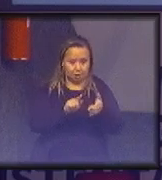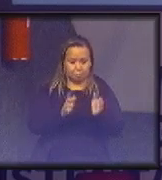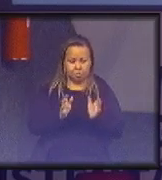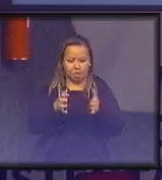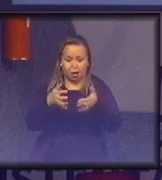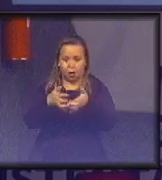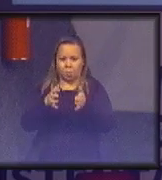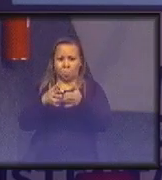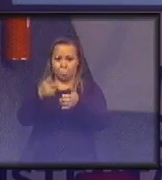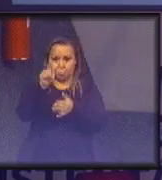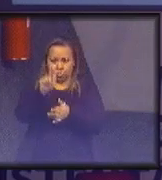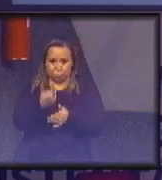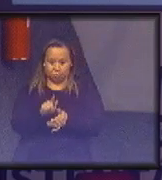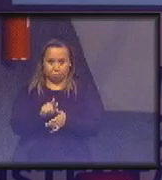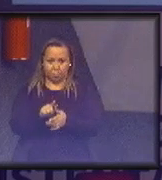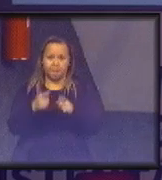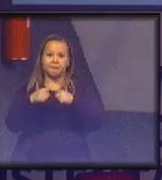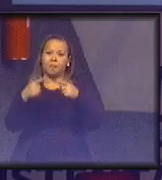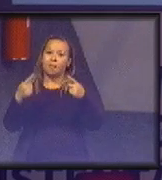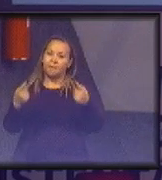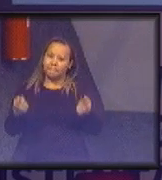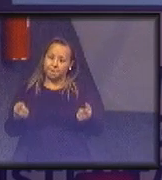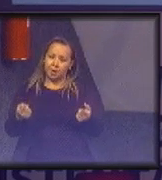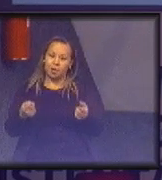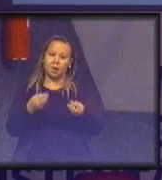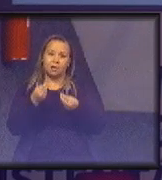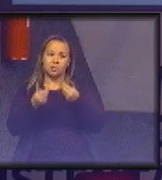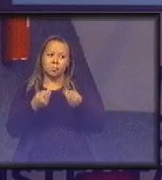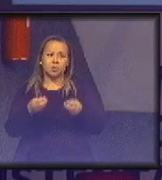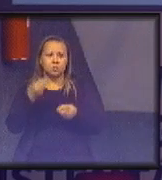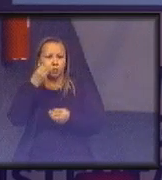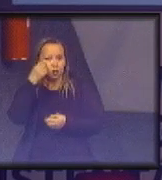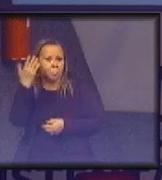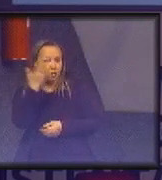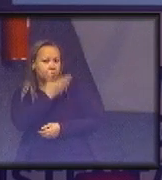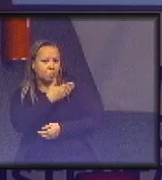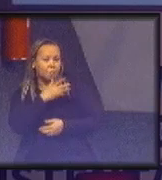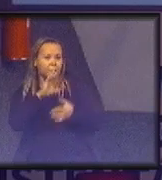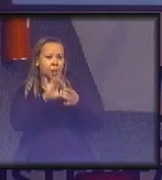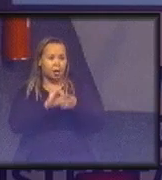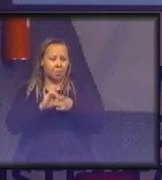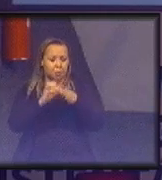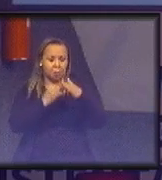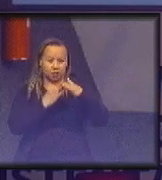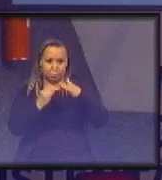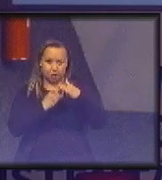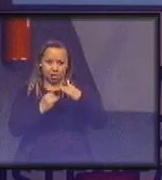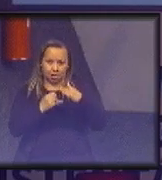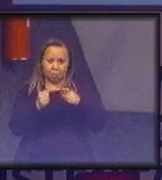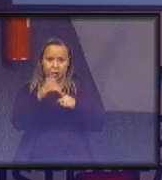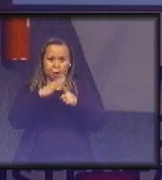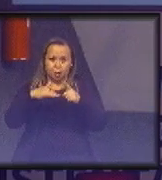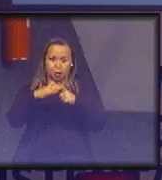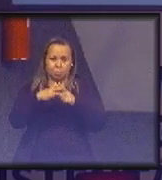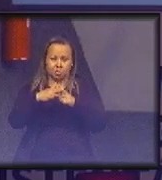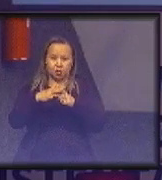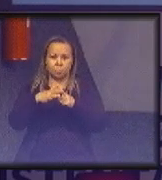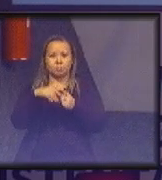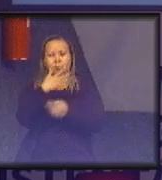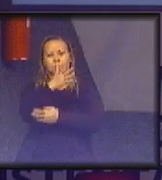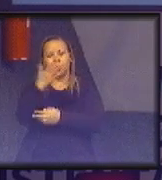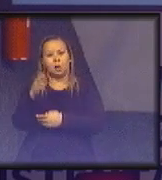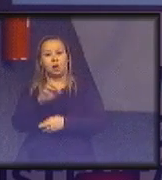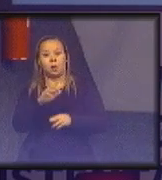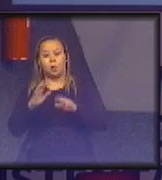tem que ter uma unidade. Mas, por outro lado, se vocês comprovarem que a unidade socioambiental é a mesma unidade de acessibilidade